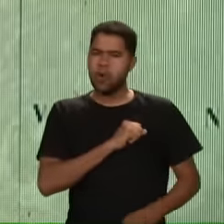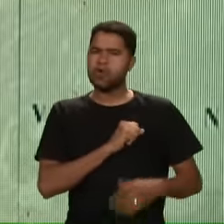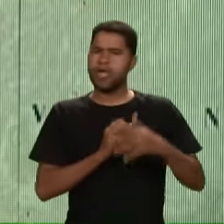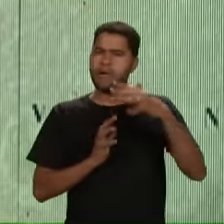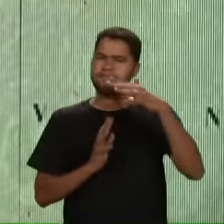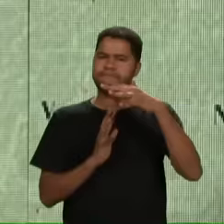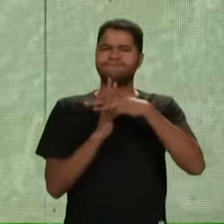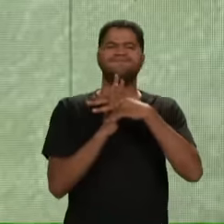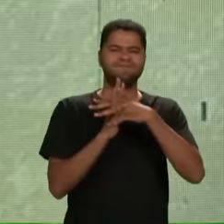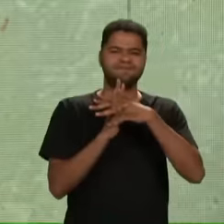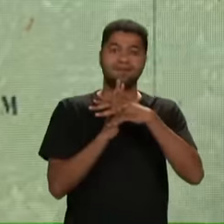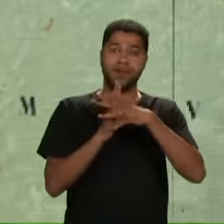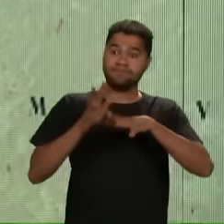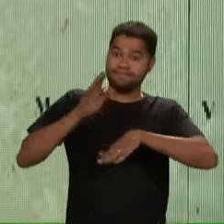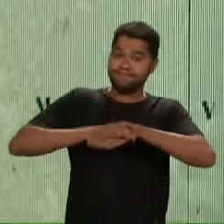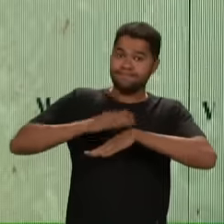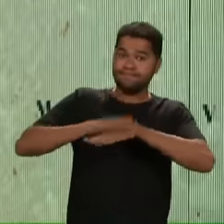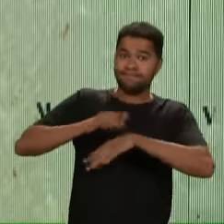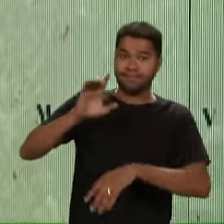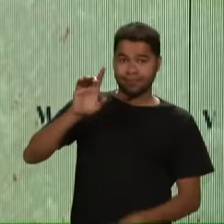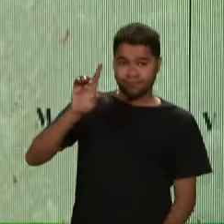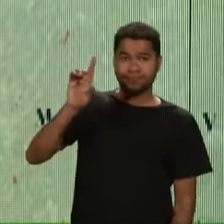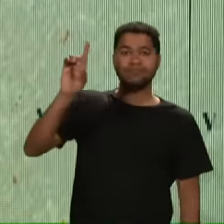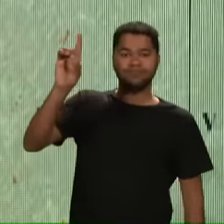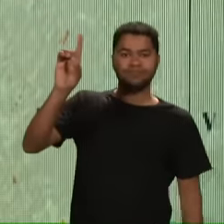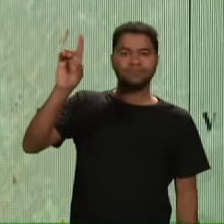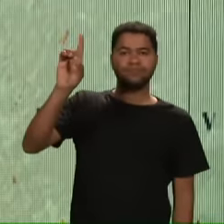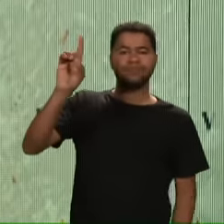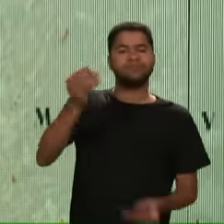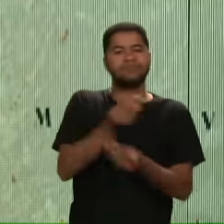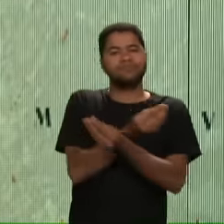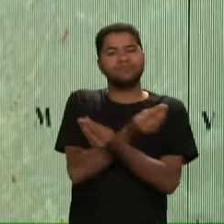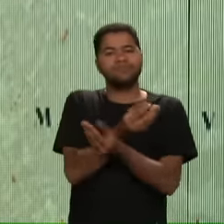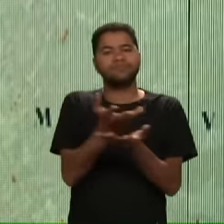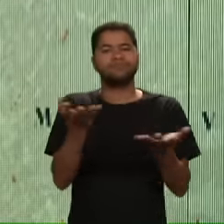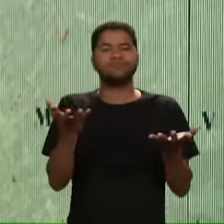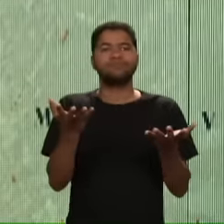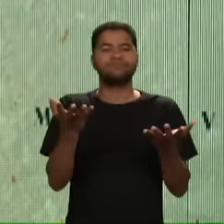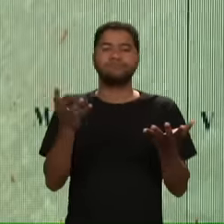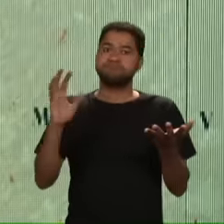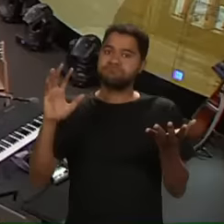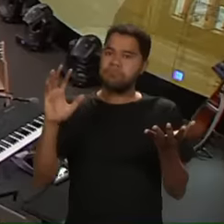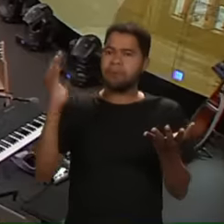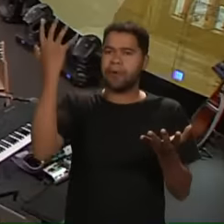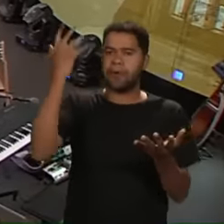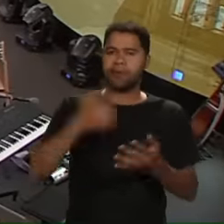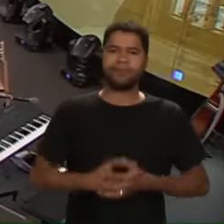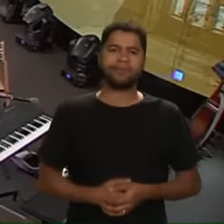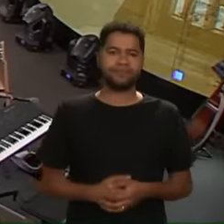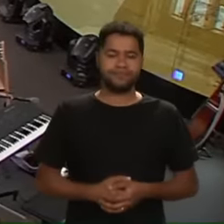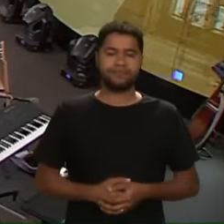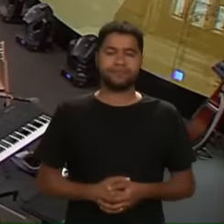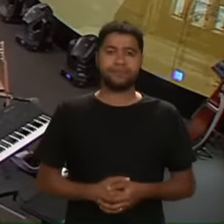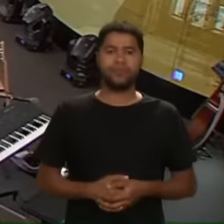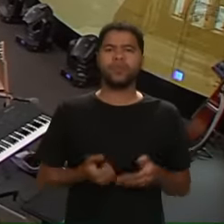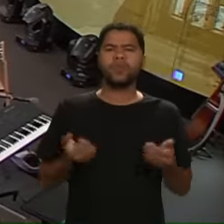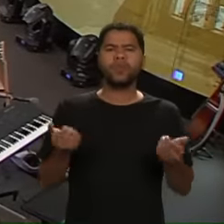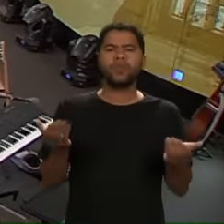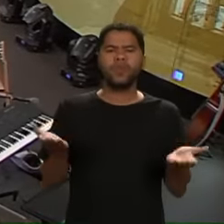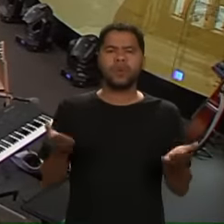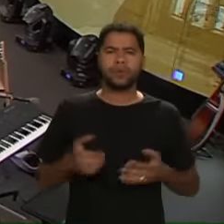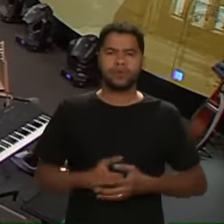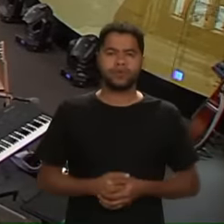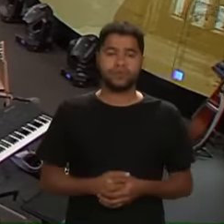Esse amor de Deus provoca um efeito Qual é esse